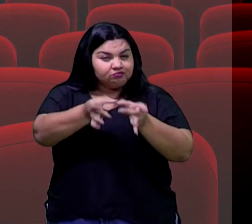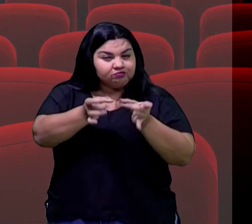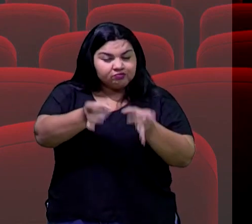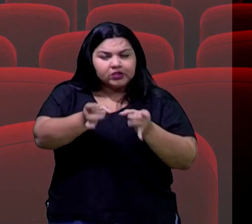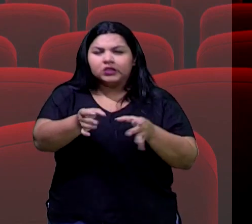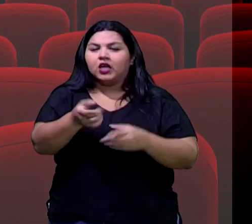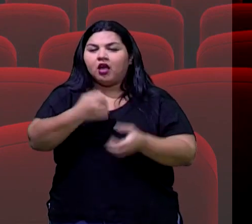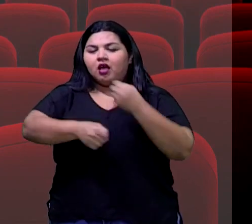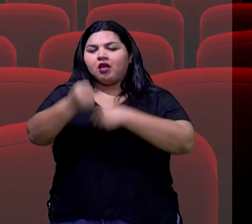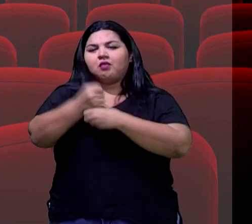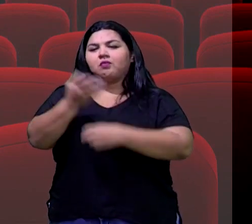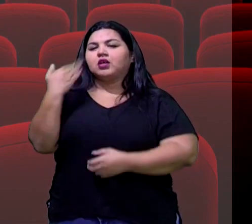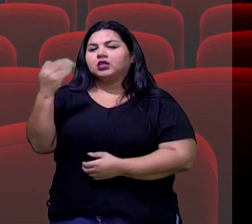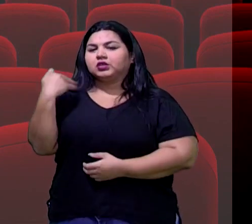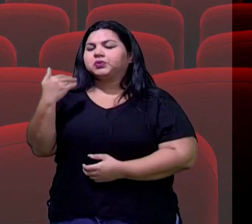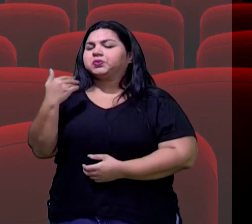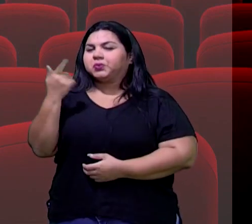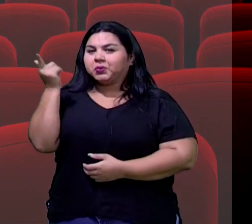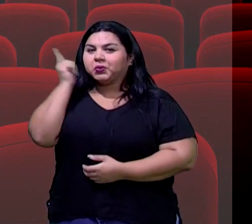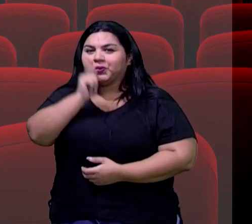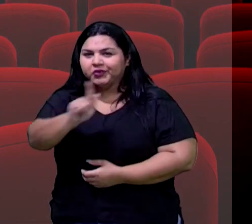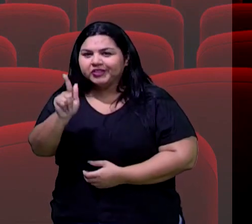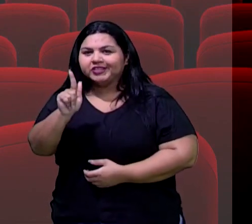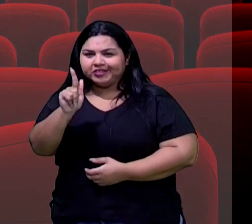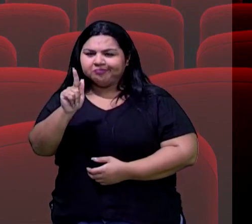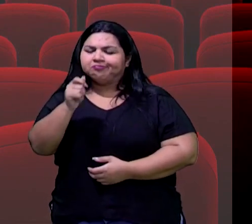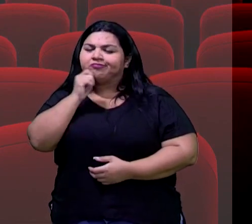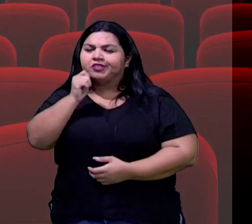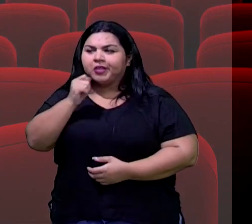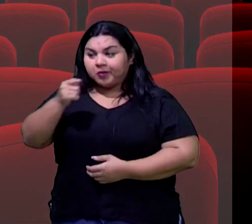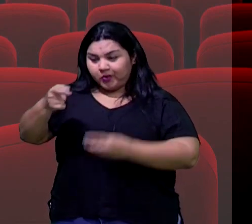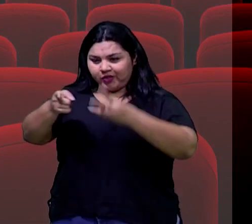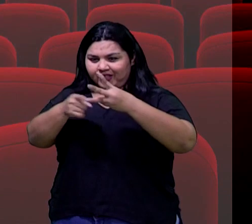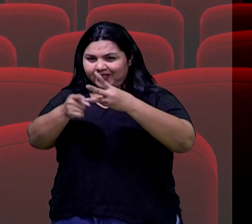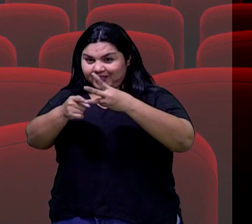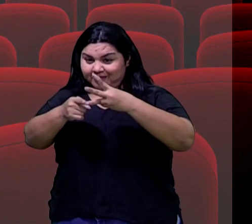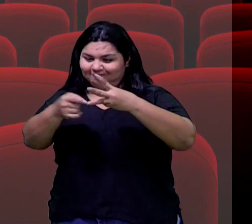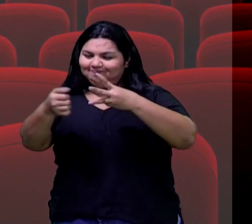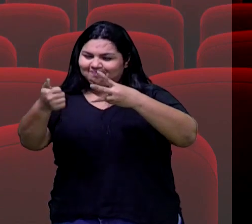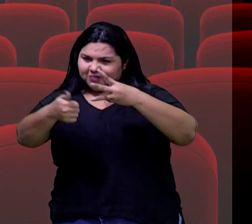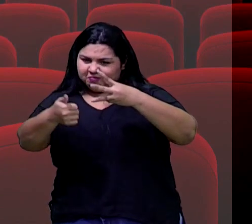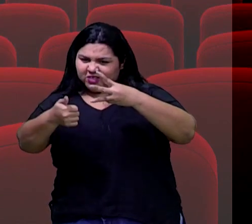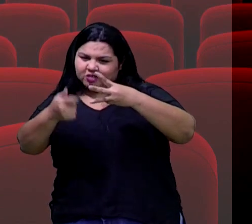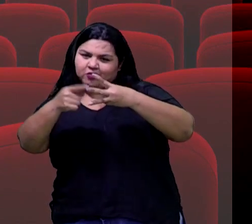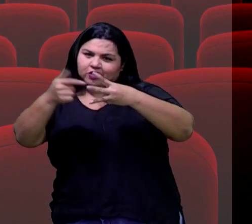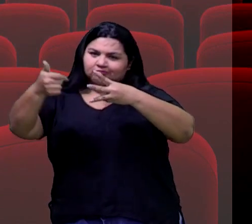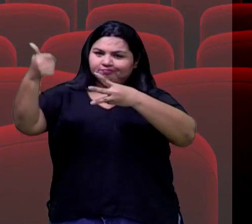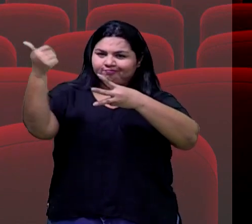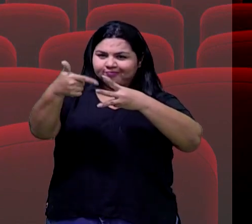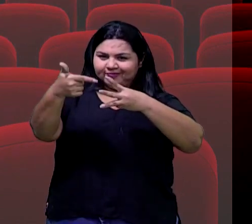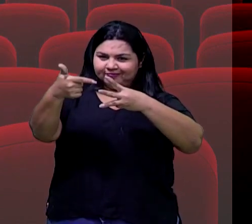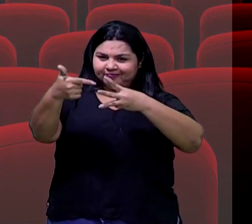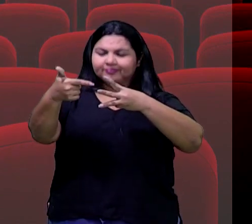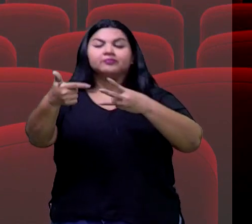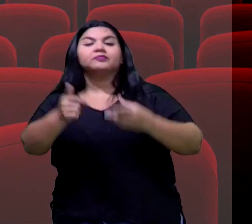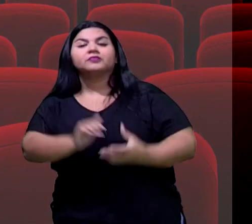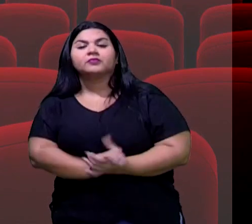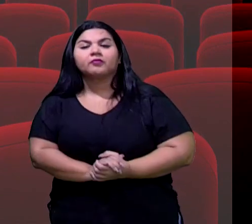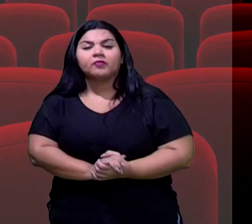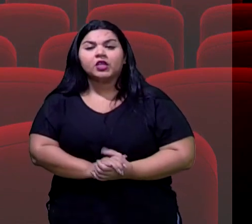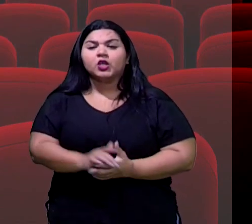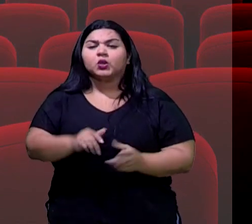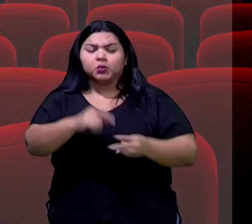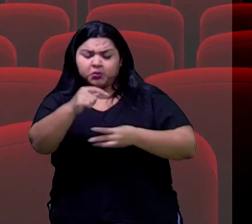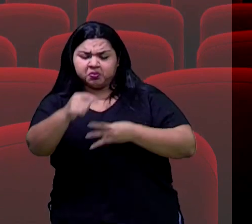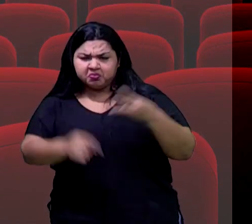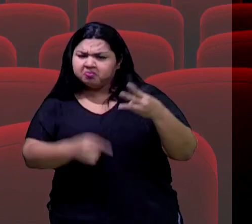conseguiu deixar pra trás a Avatar, que até então, né? A gente tinha aí uma das maiores bilheterias. Todos os três filmes que eu citei pra vocês,